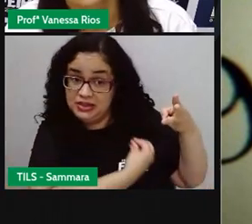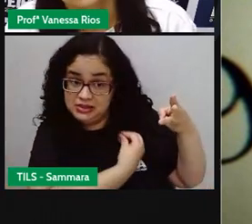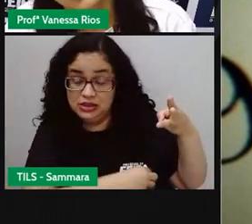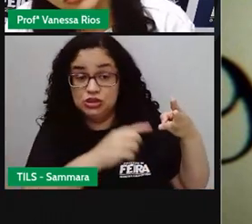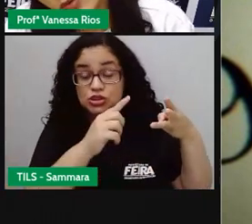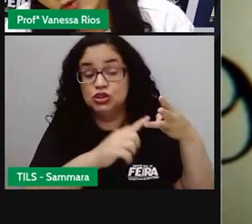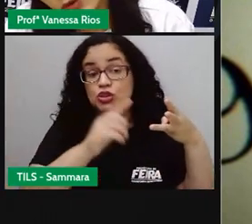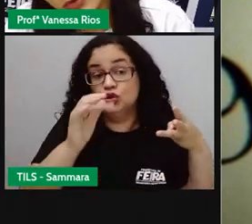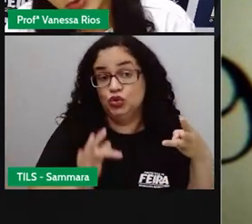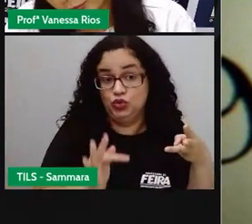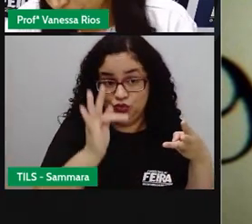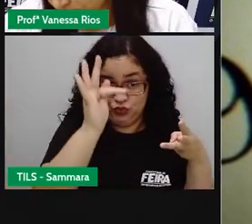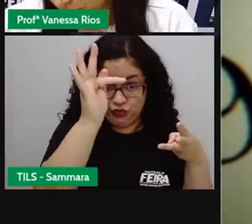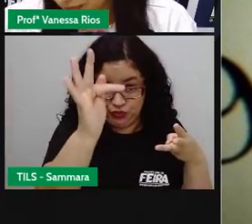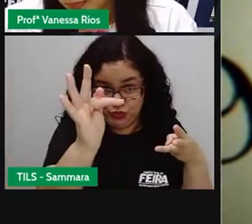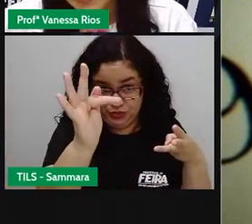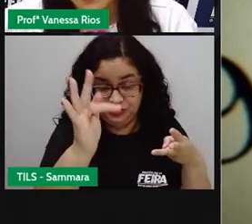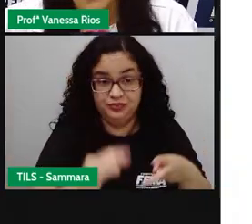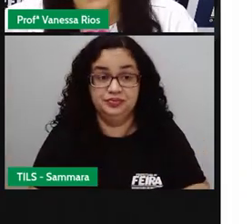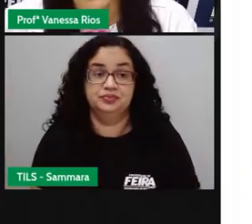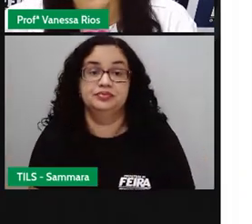e o futuro.